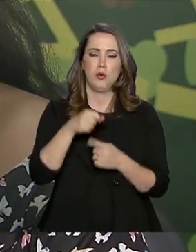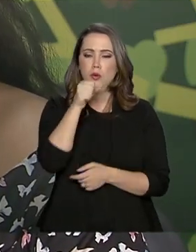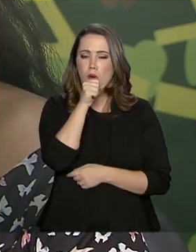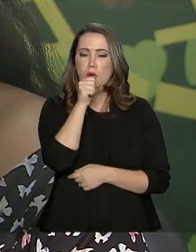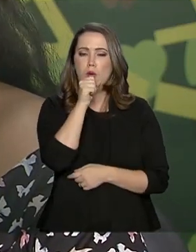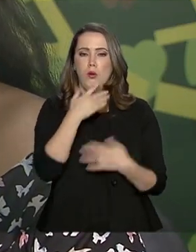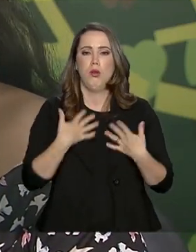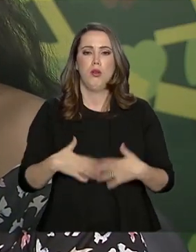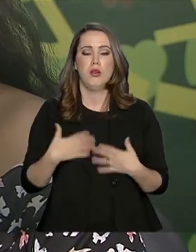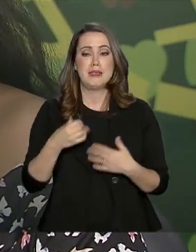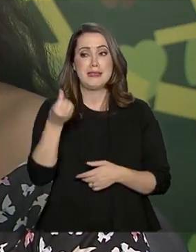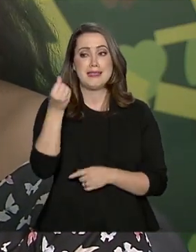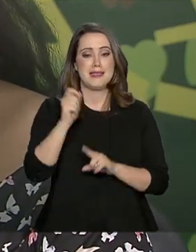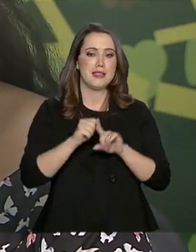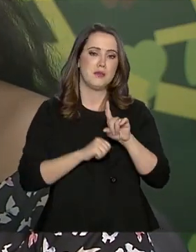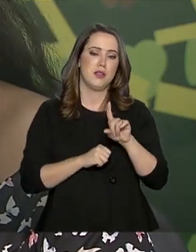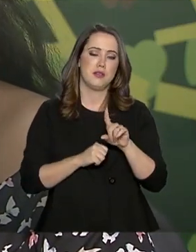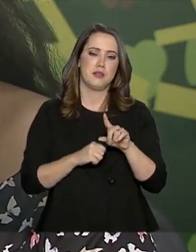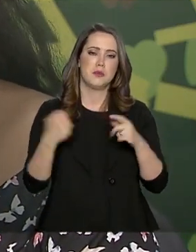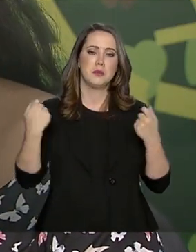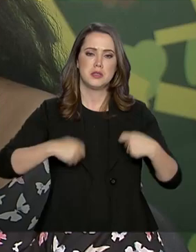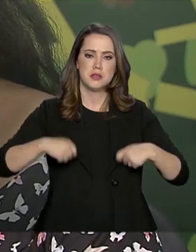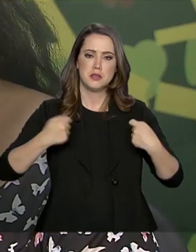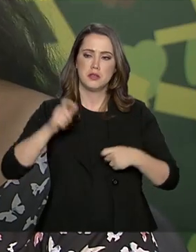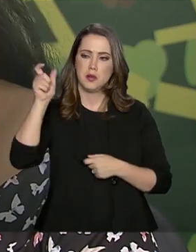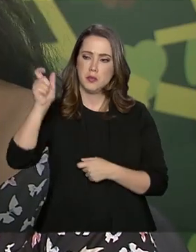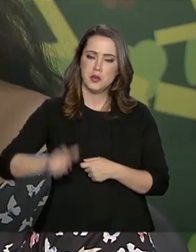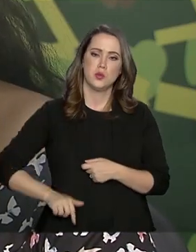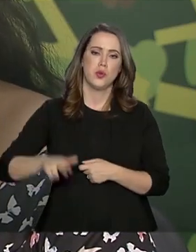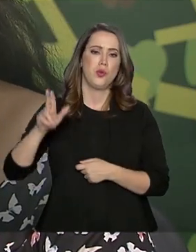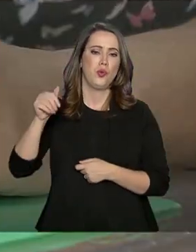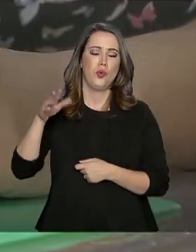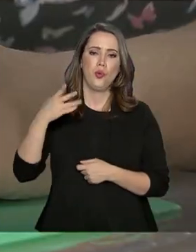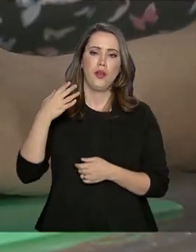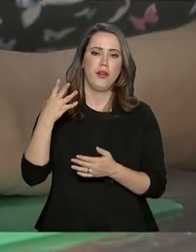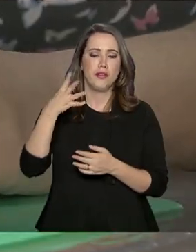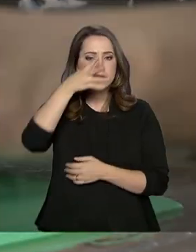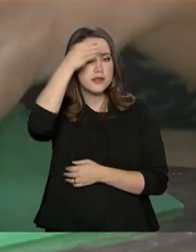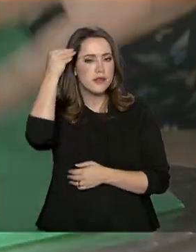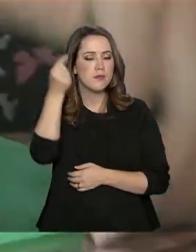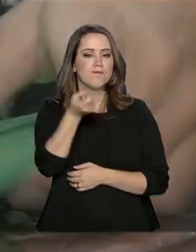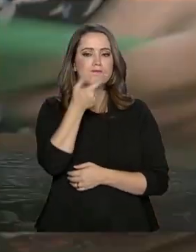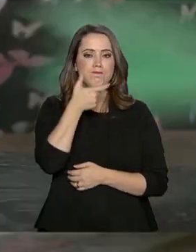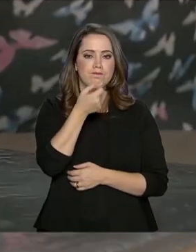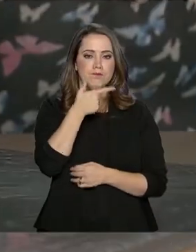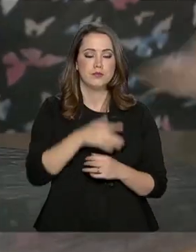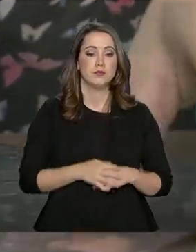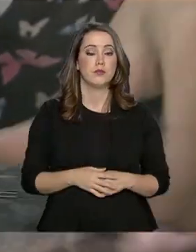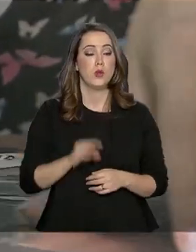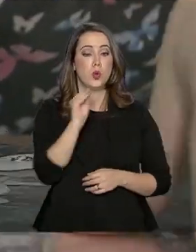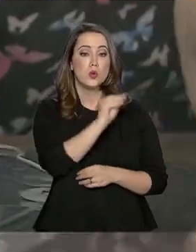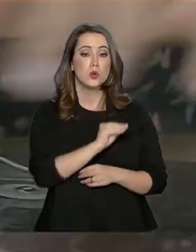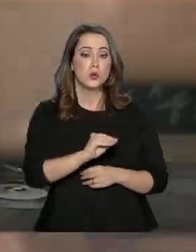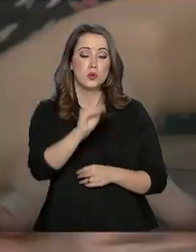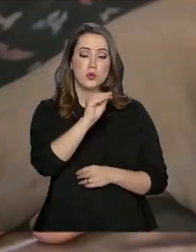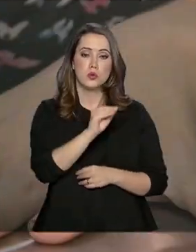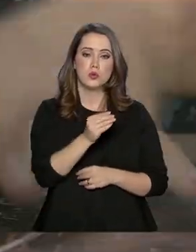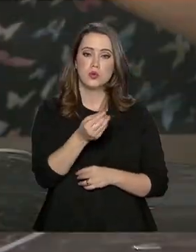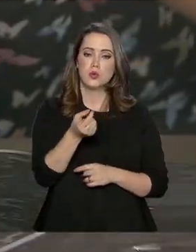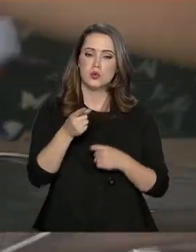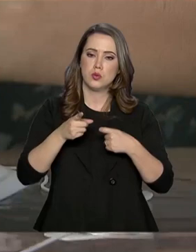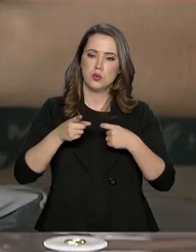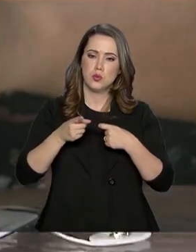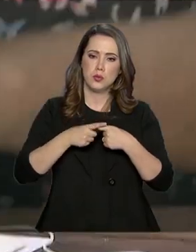ela dura geralmente seis meses. Então é preciso que o paciente não fale. Os medicamentos e os cuidados médicos foram